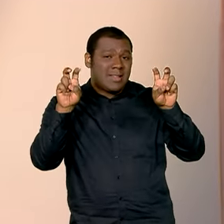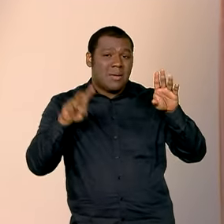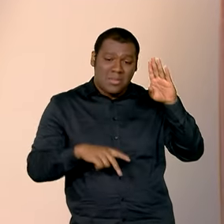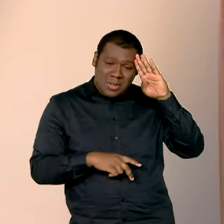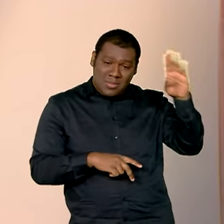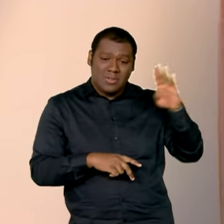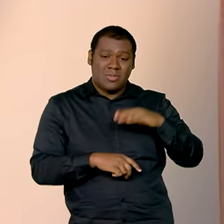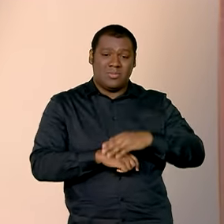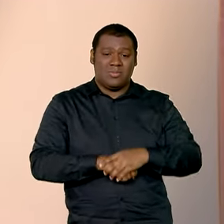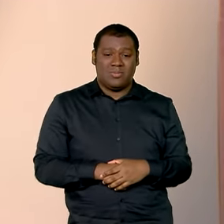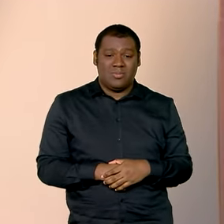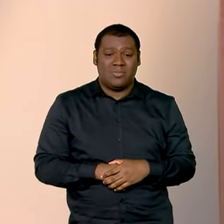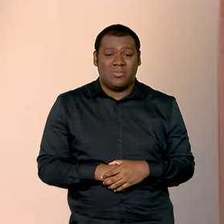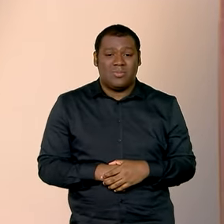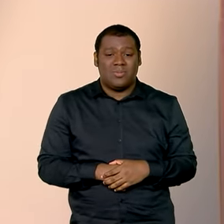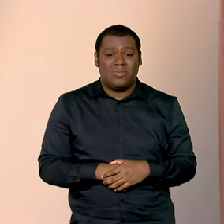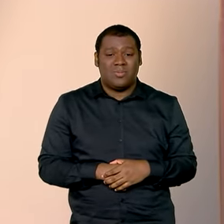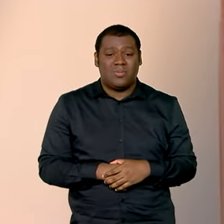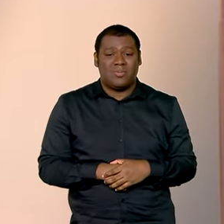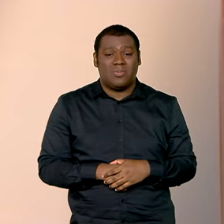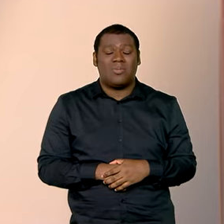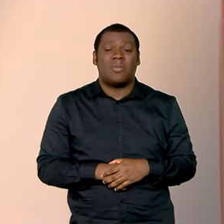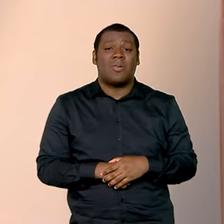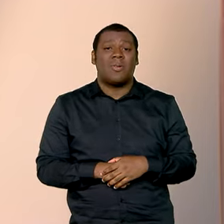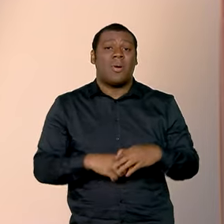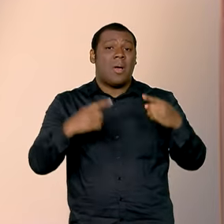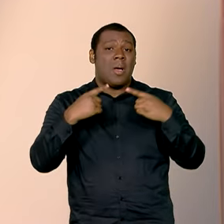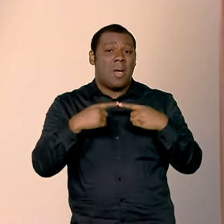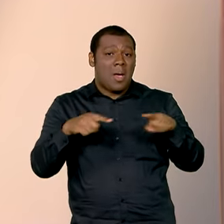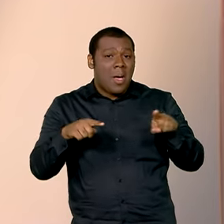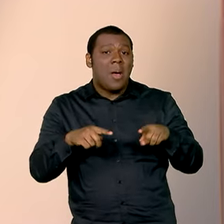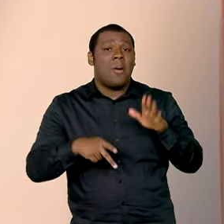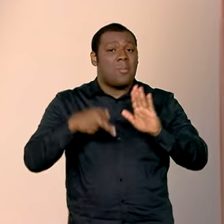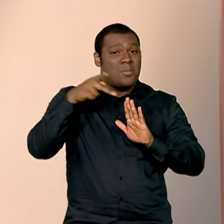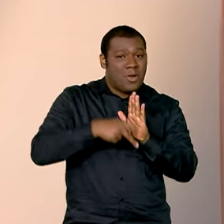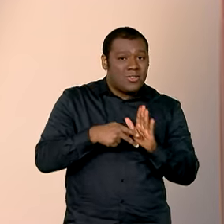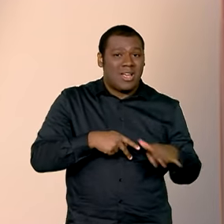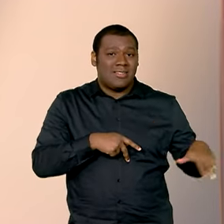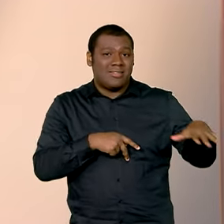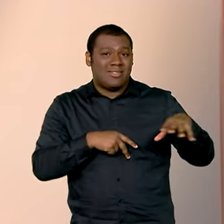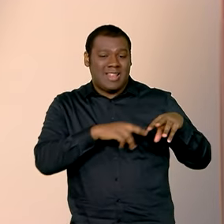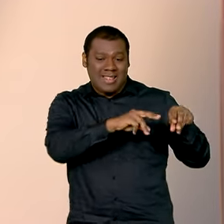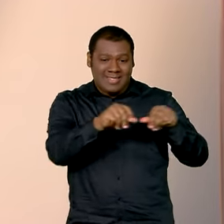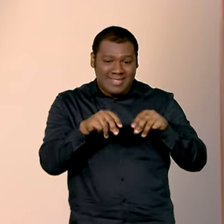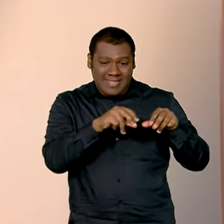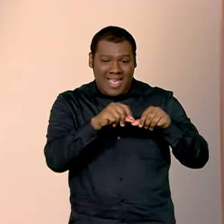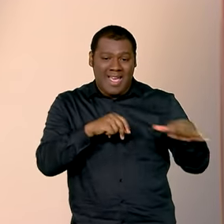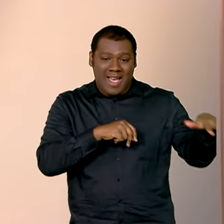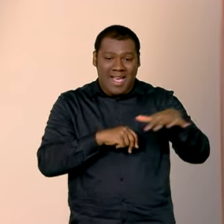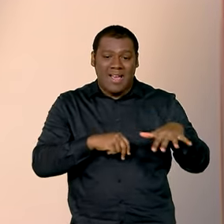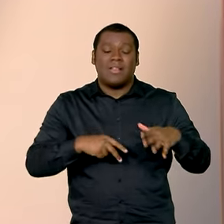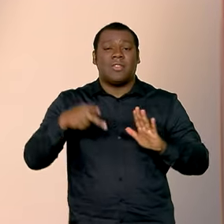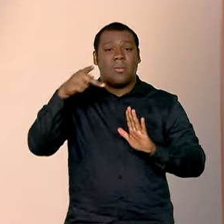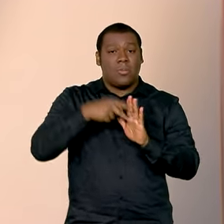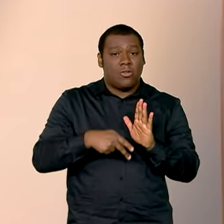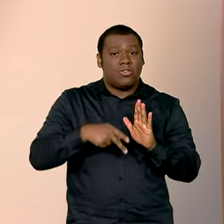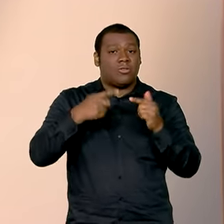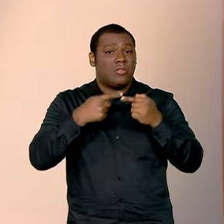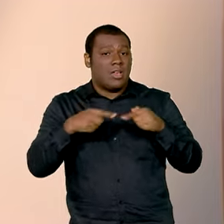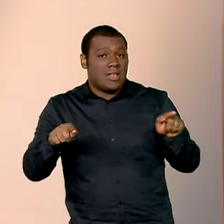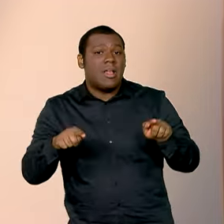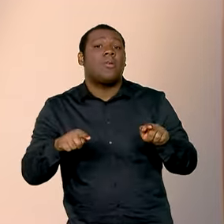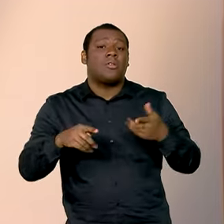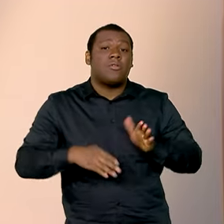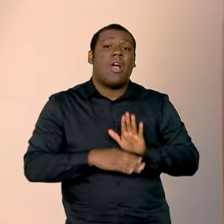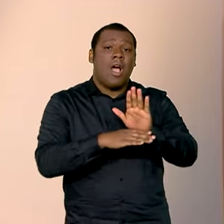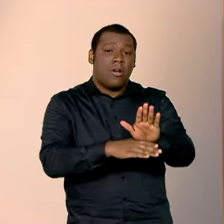trazidos no programa foi o lançamento do Terra da Gente que foi lançado essa semana e quer ampliar e dar agilidade